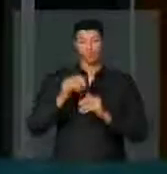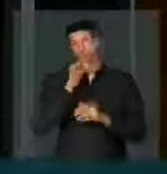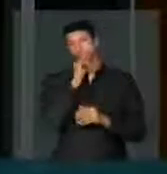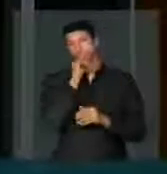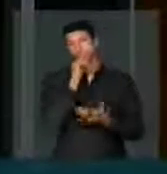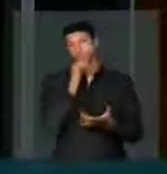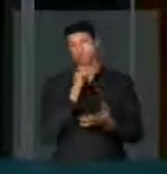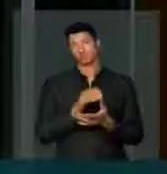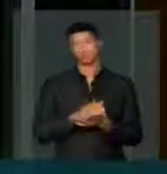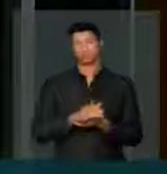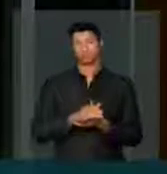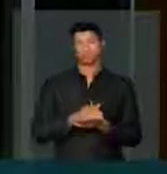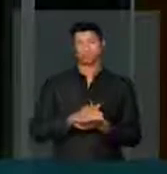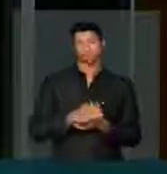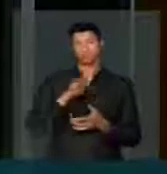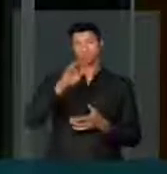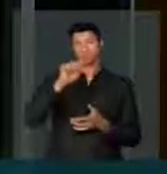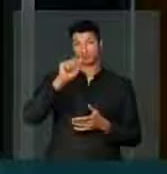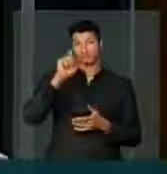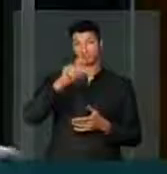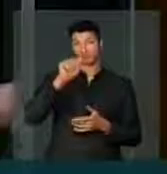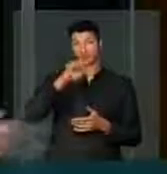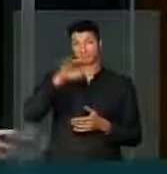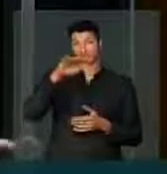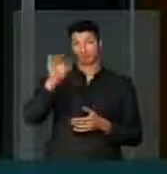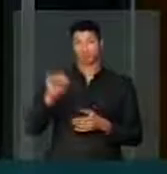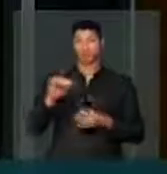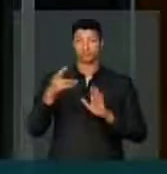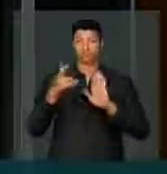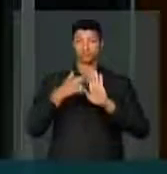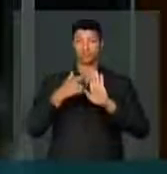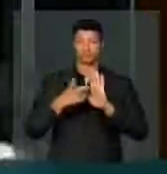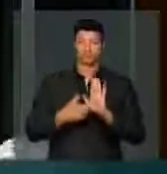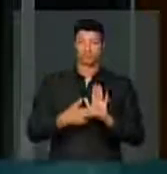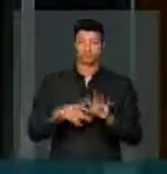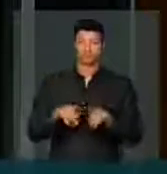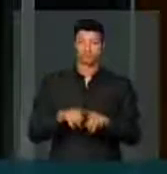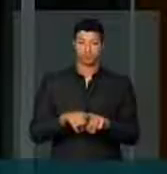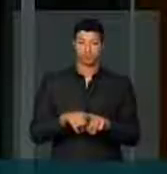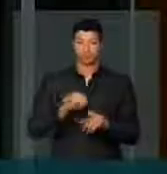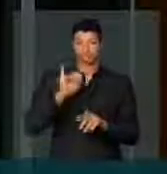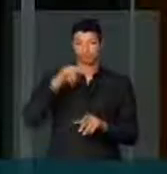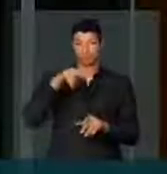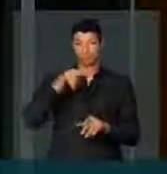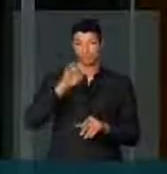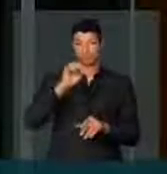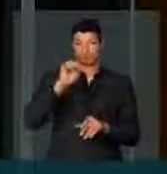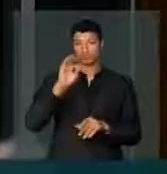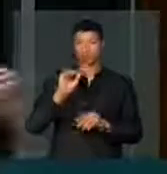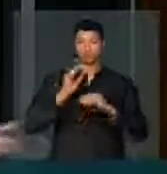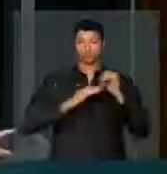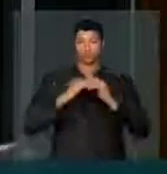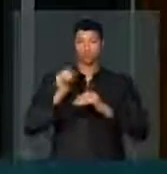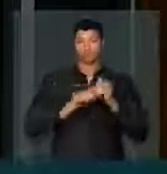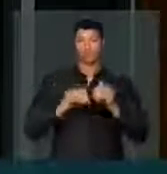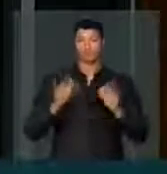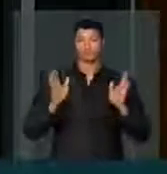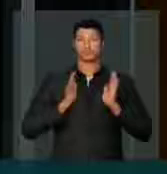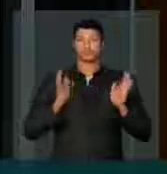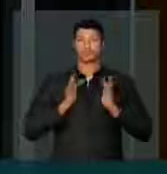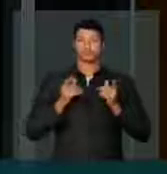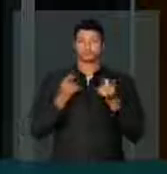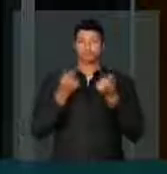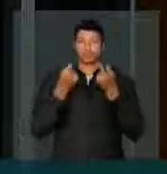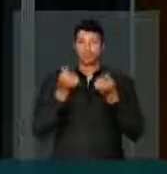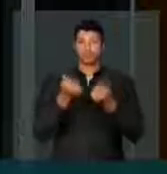por exemplo, à taxação, regulamentação do imposto sobre grandes fortunas